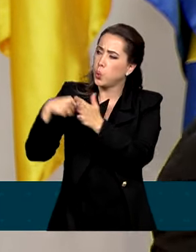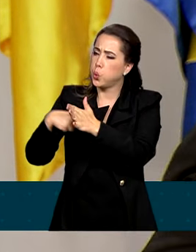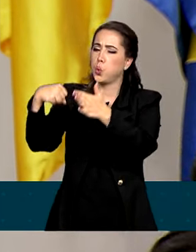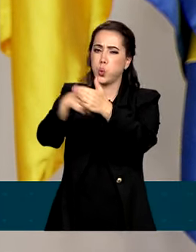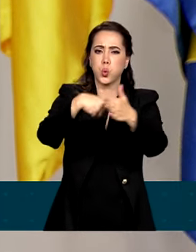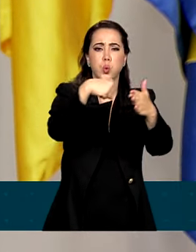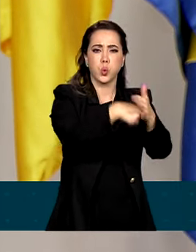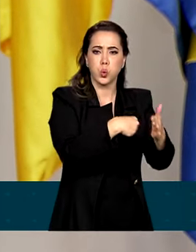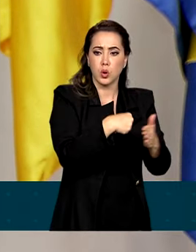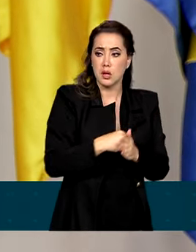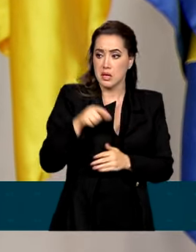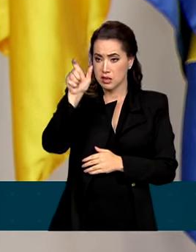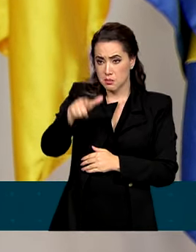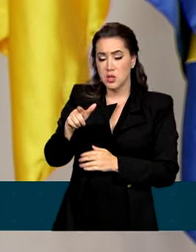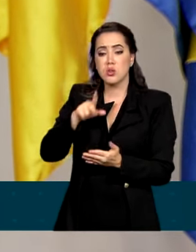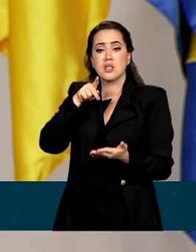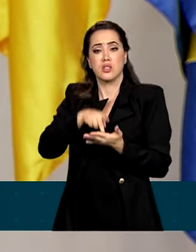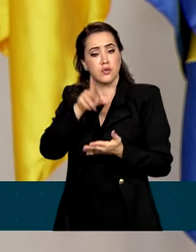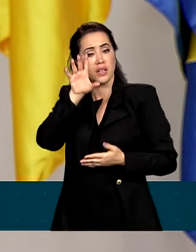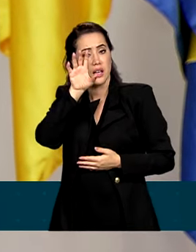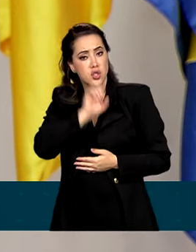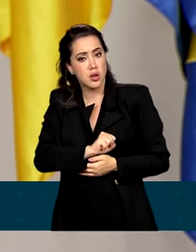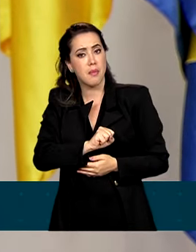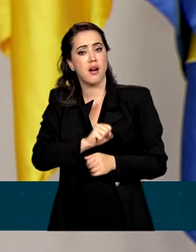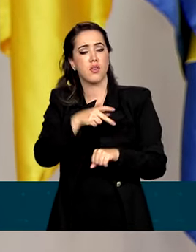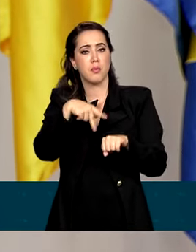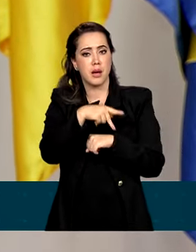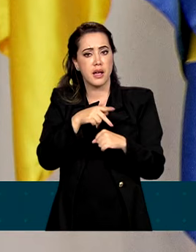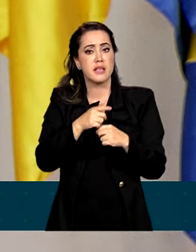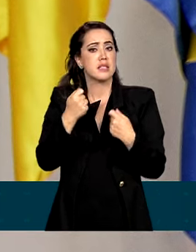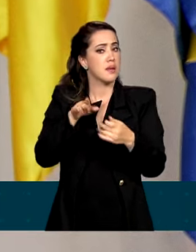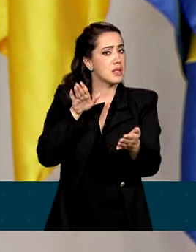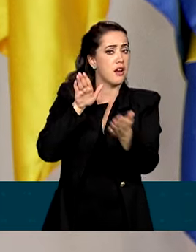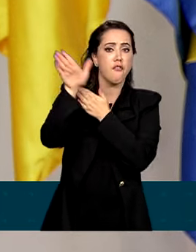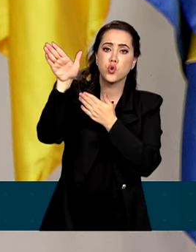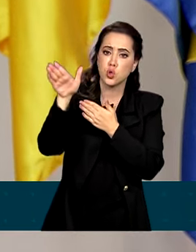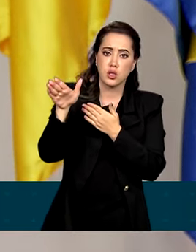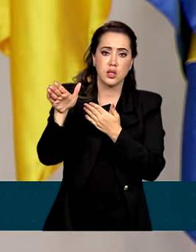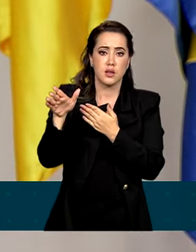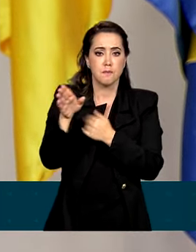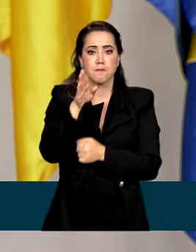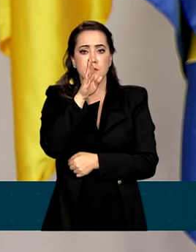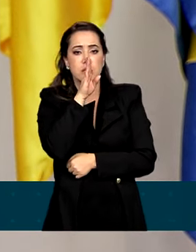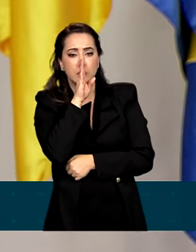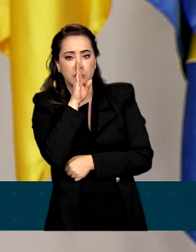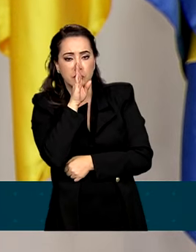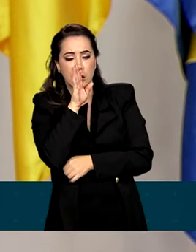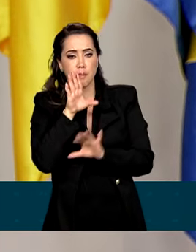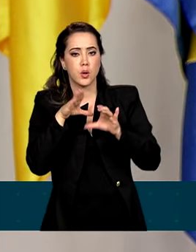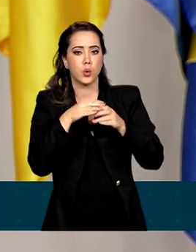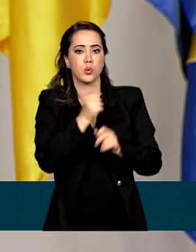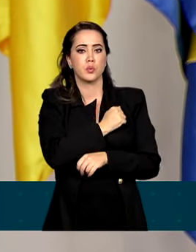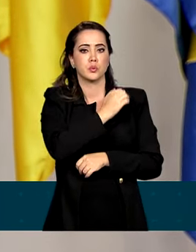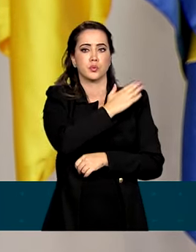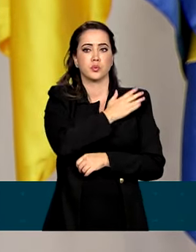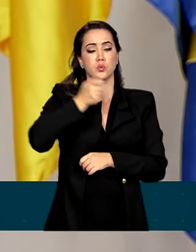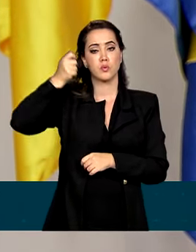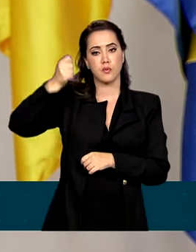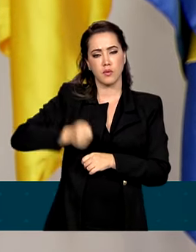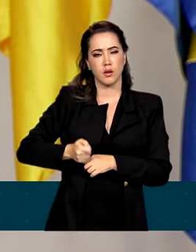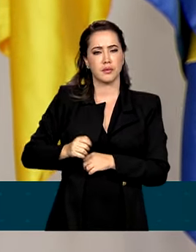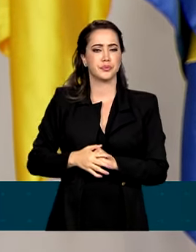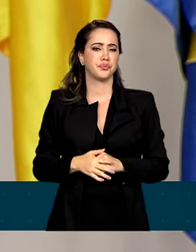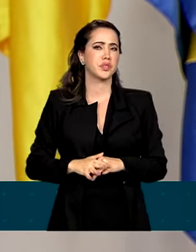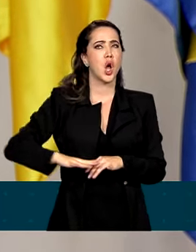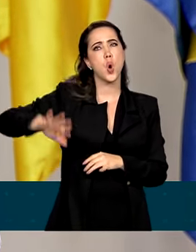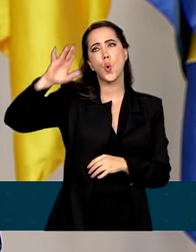nacionalistas, exilados e silenciados pelos ditadores. As fantasias de